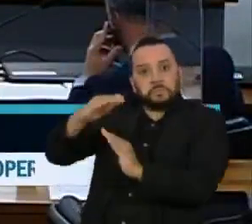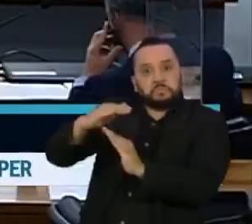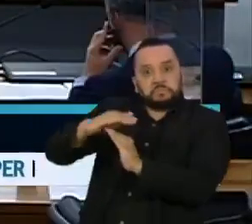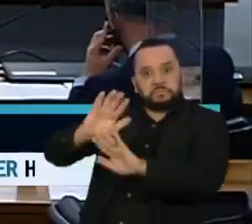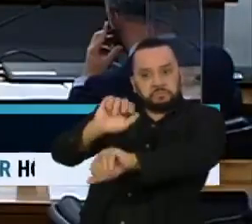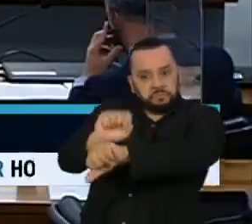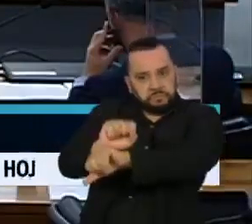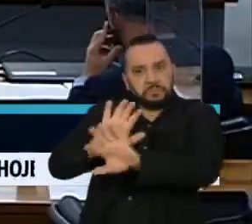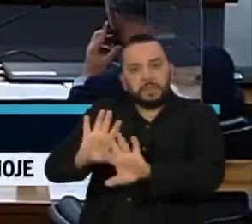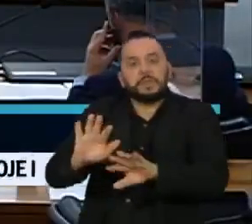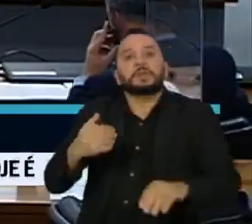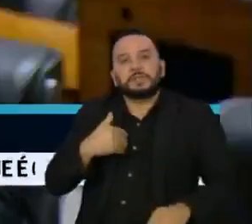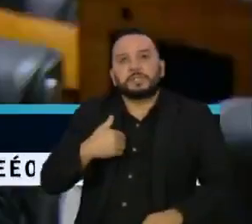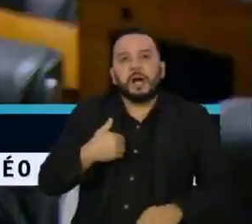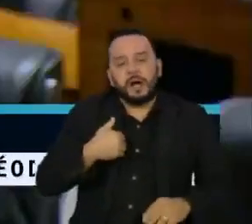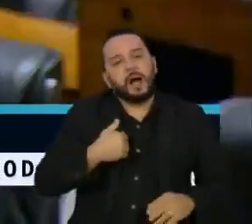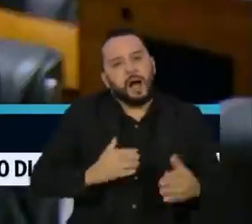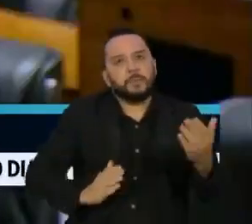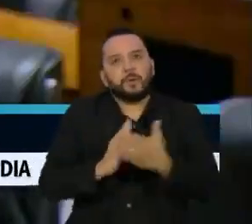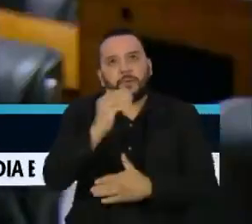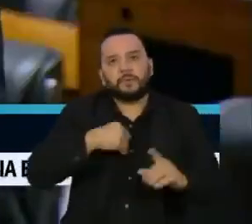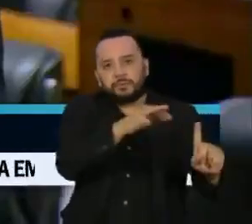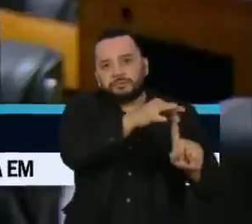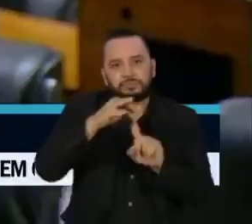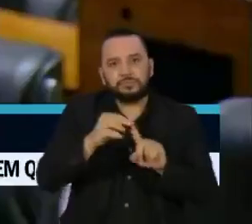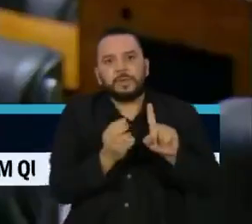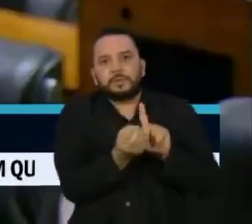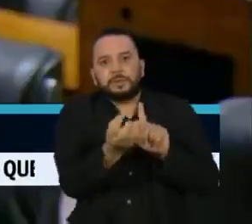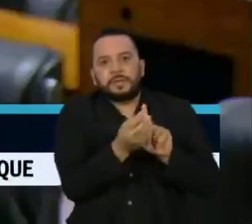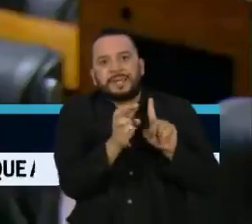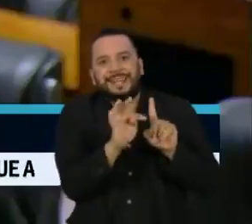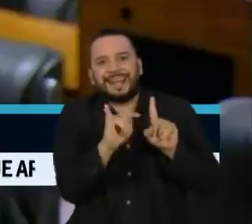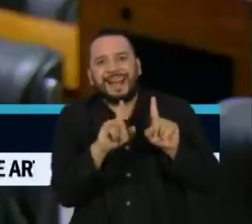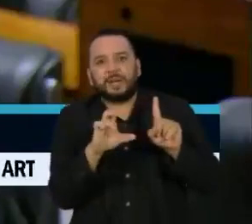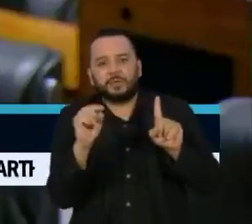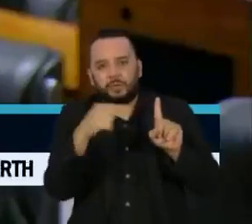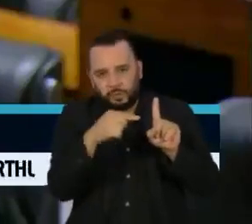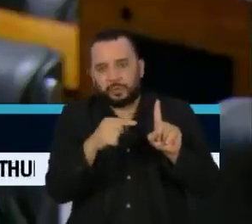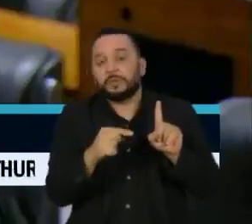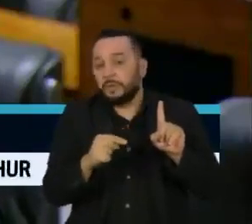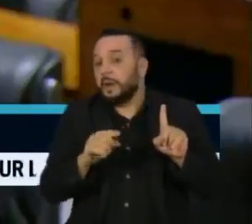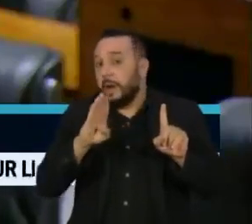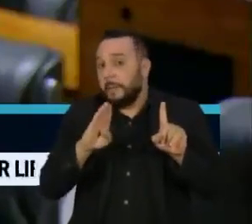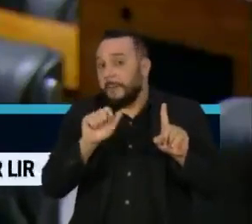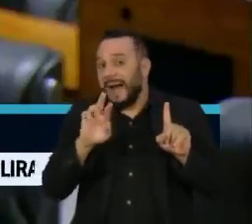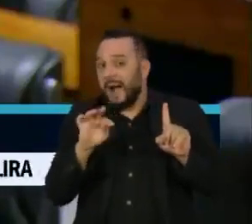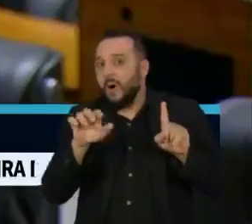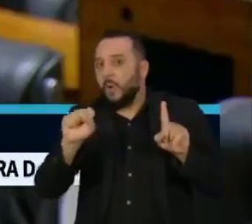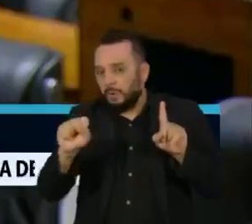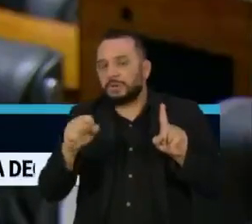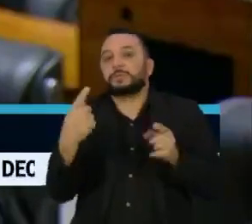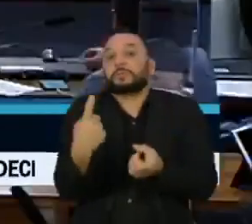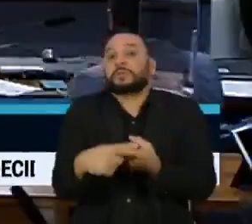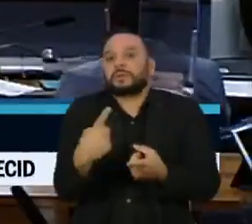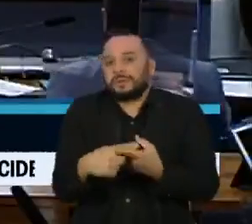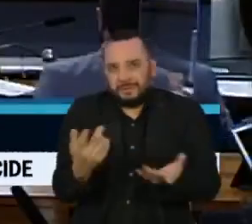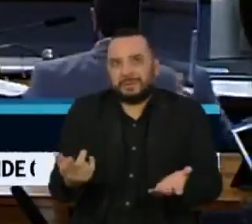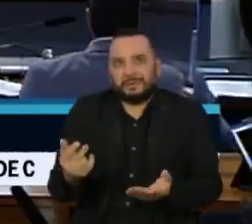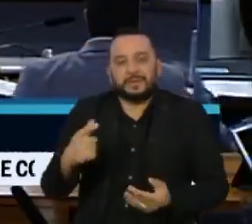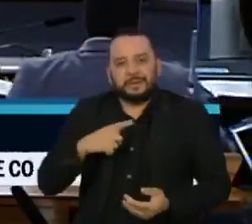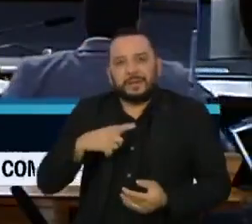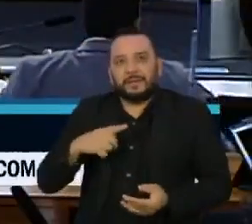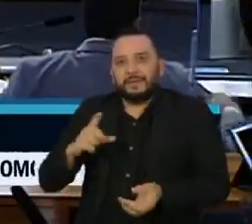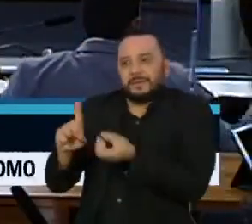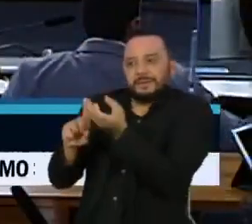convocação do líder do governo na Câmara, Ricardo Barros, do Progressistas. O nome de Barros surgiu após o depoimento à